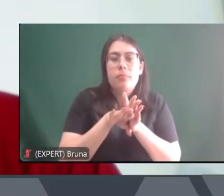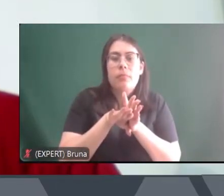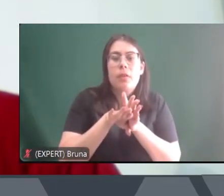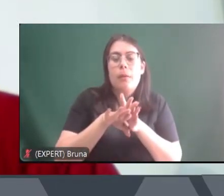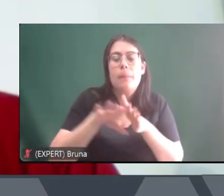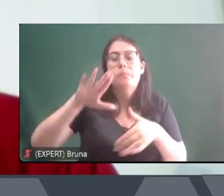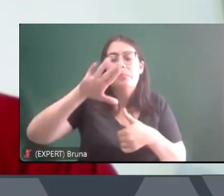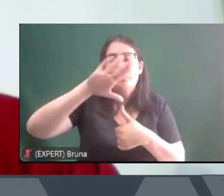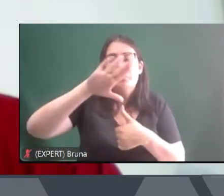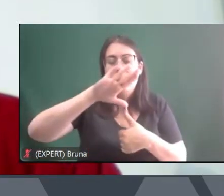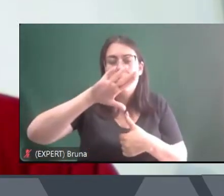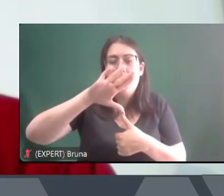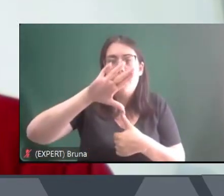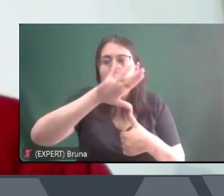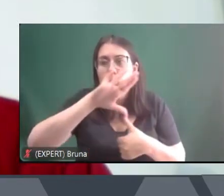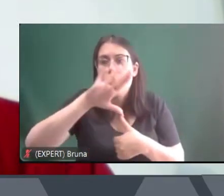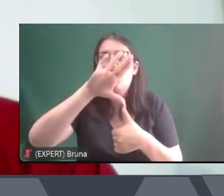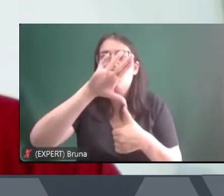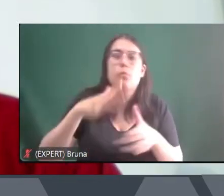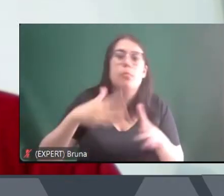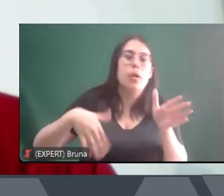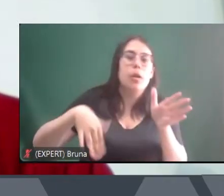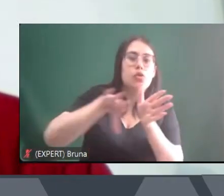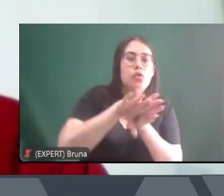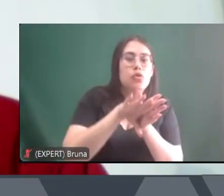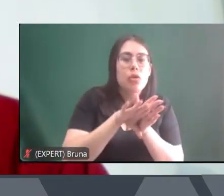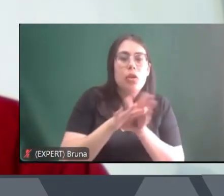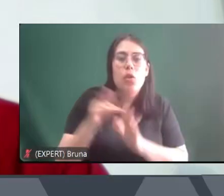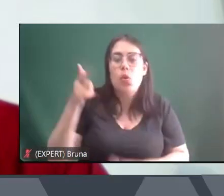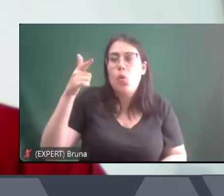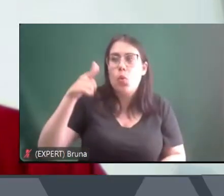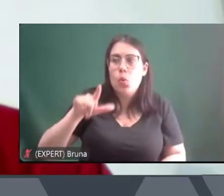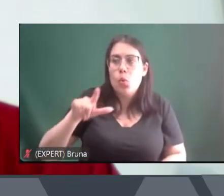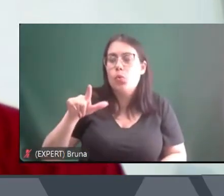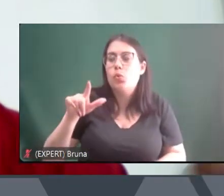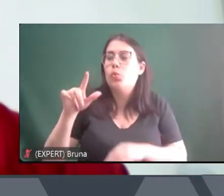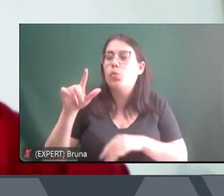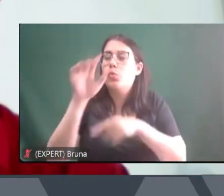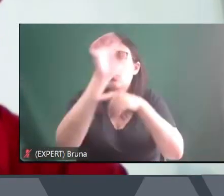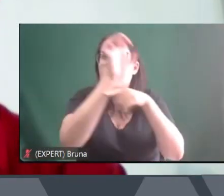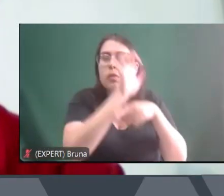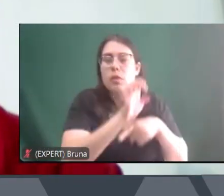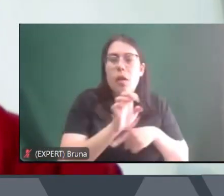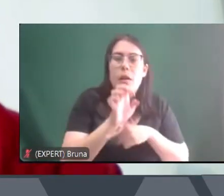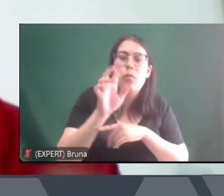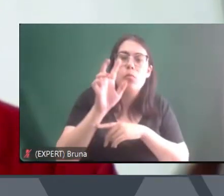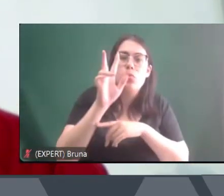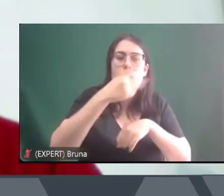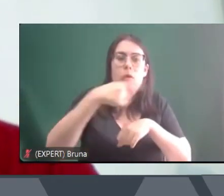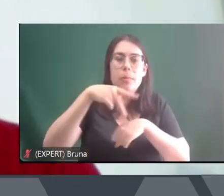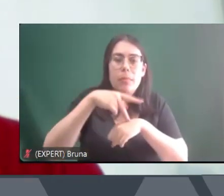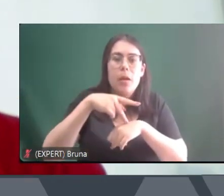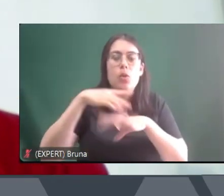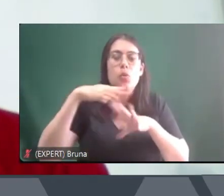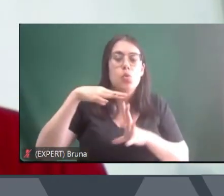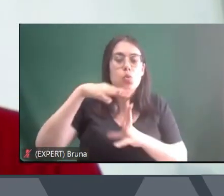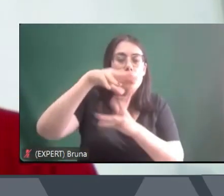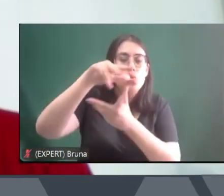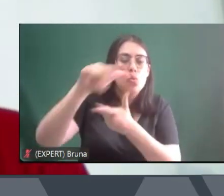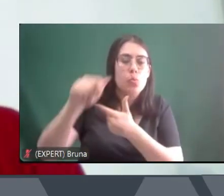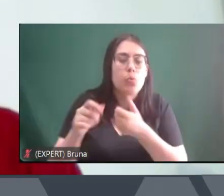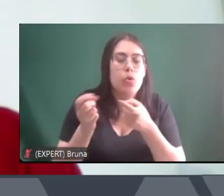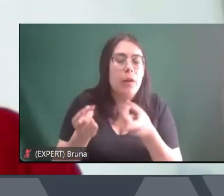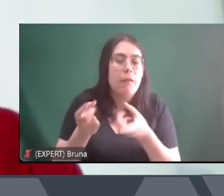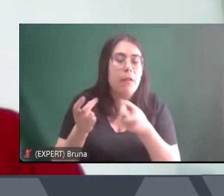droga no atacado para outros estados e para outros países do mundo e a partir dessa capacidade de organização e dessa